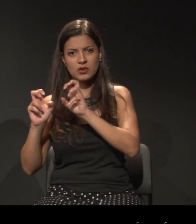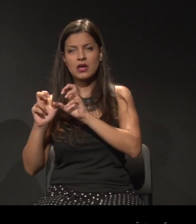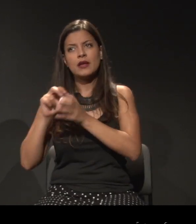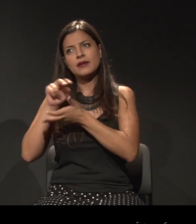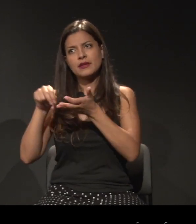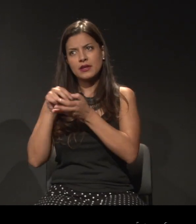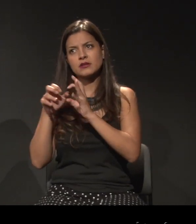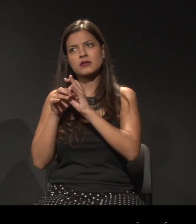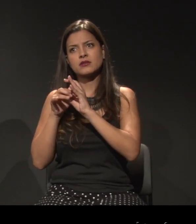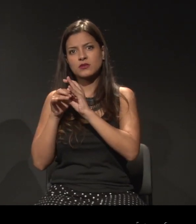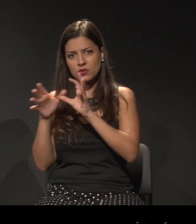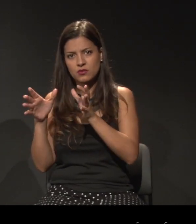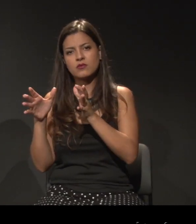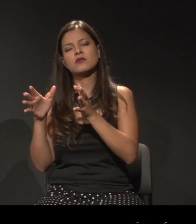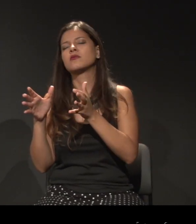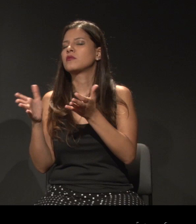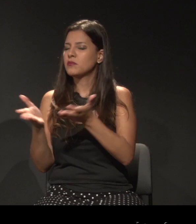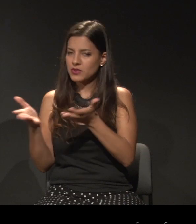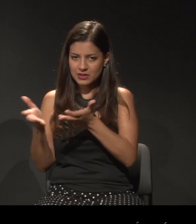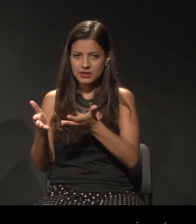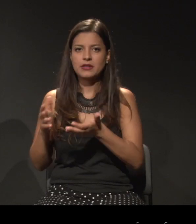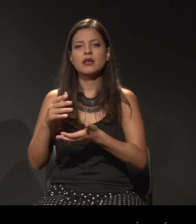Contemporâneas, Corporalidades em Plurais.